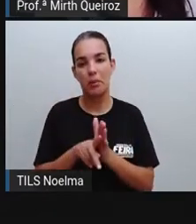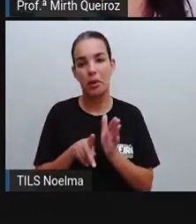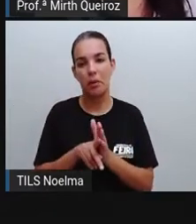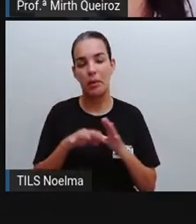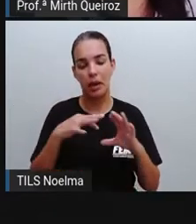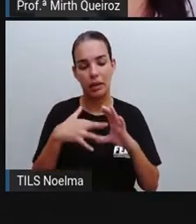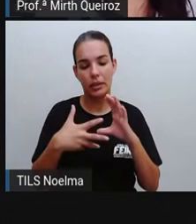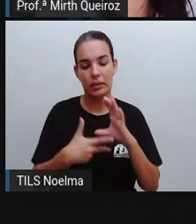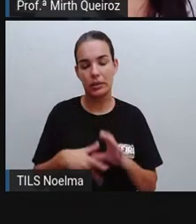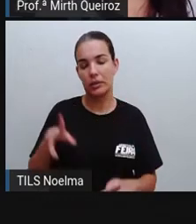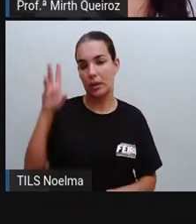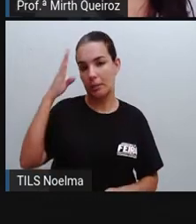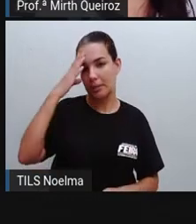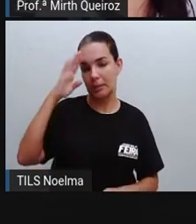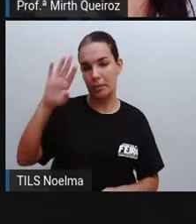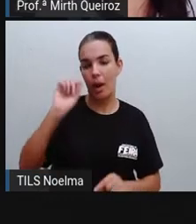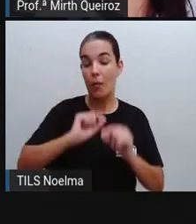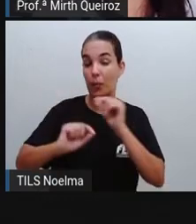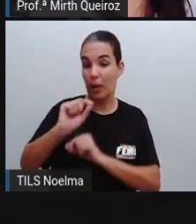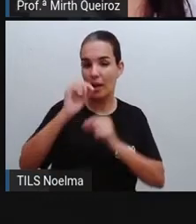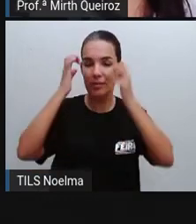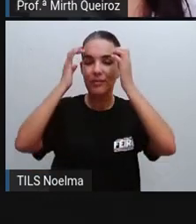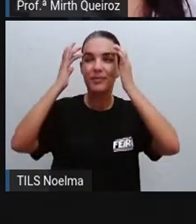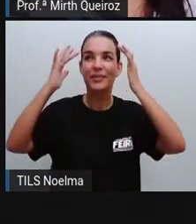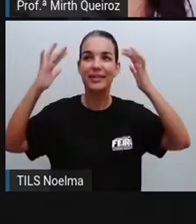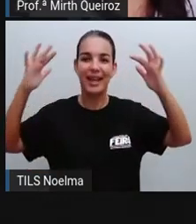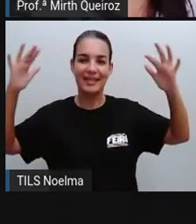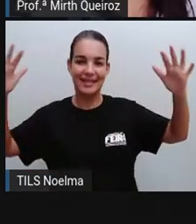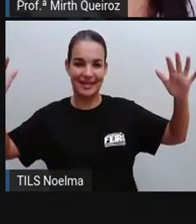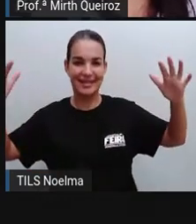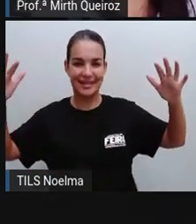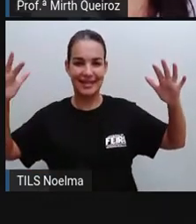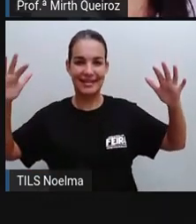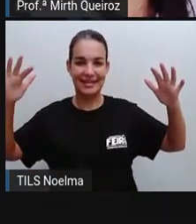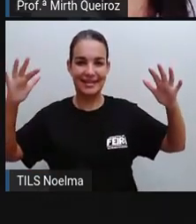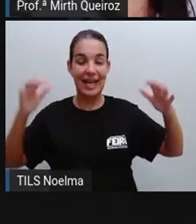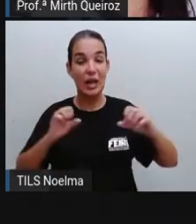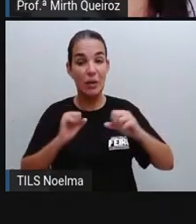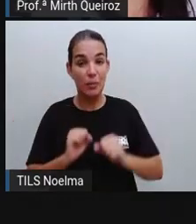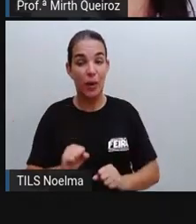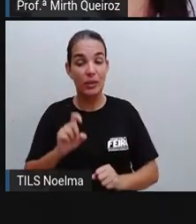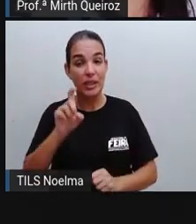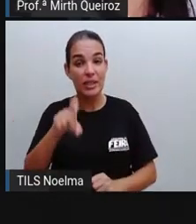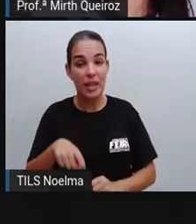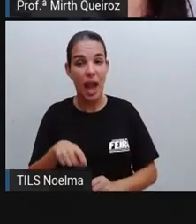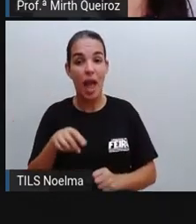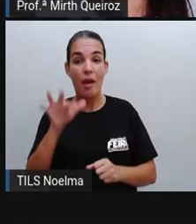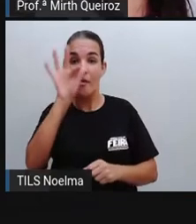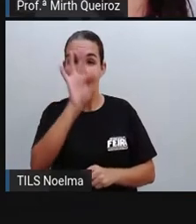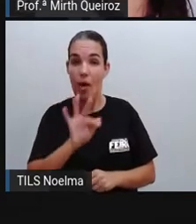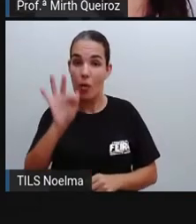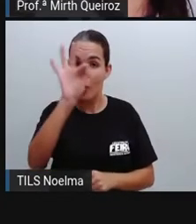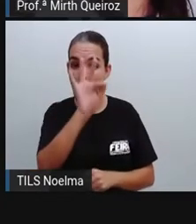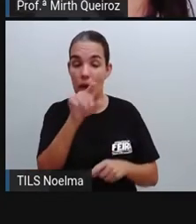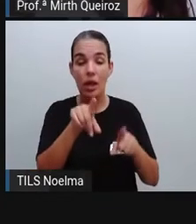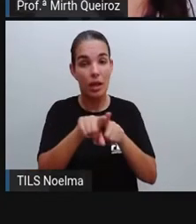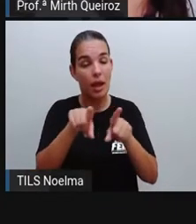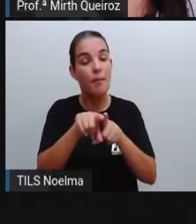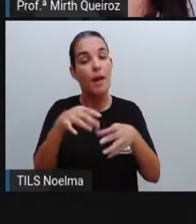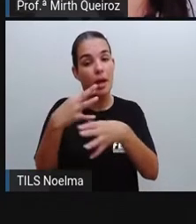seria a fantasia. E elas podem ser classificadas como lendas folclóricas e lendas urbanas.